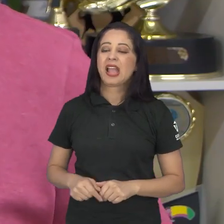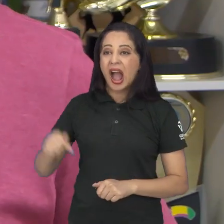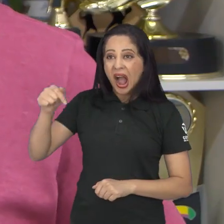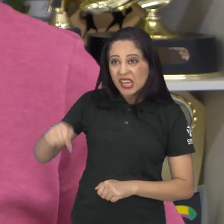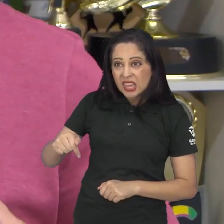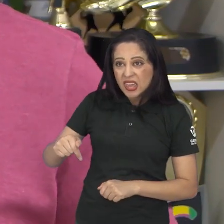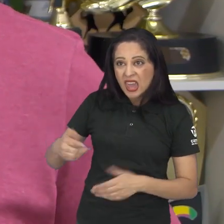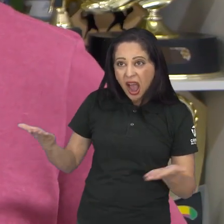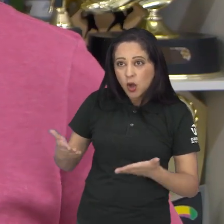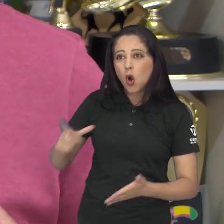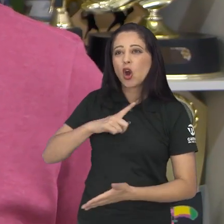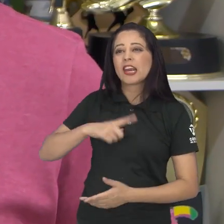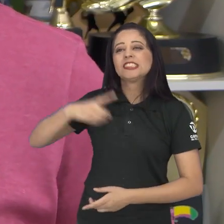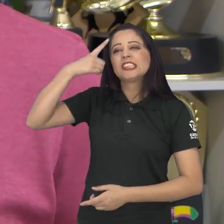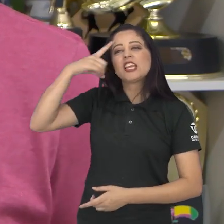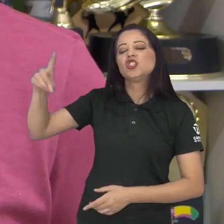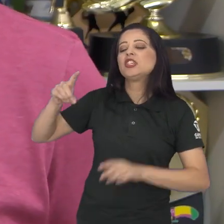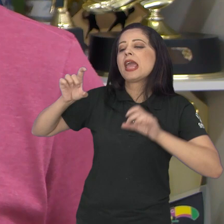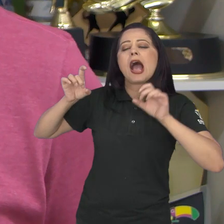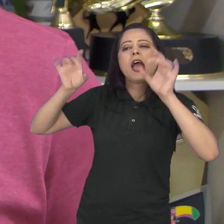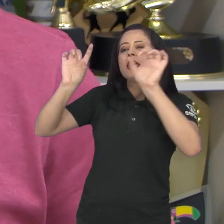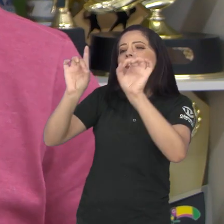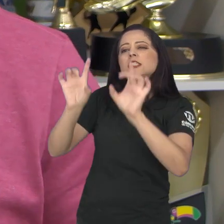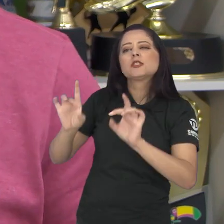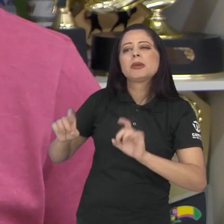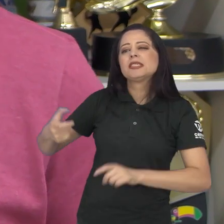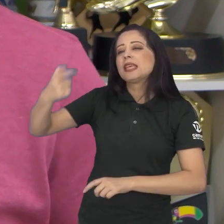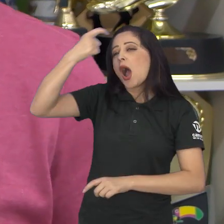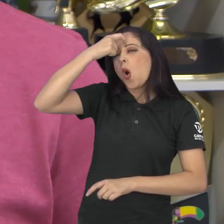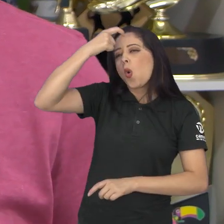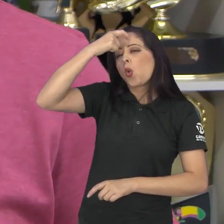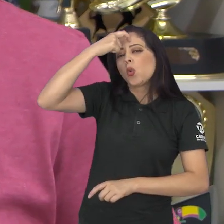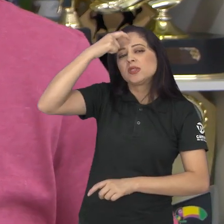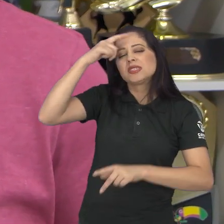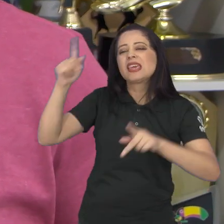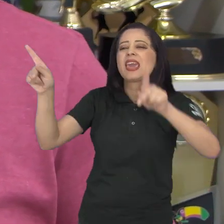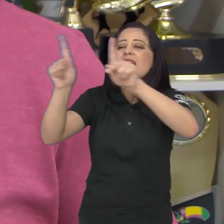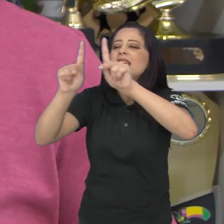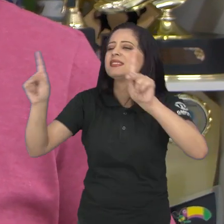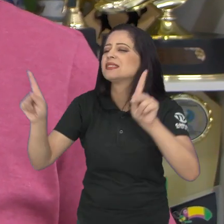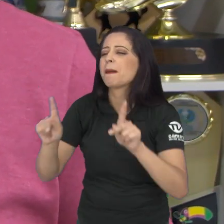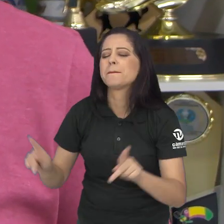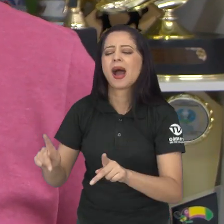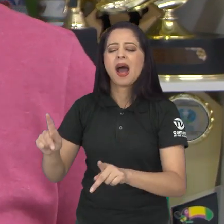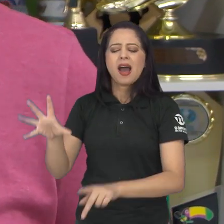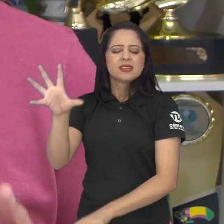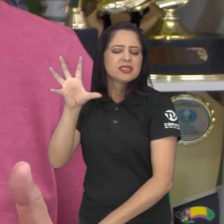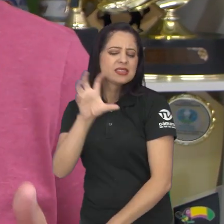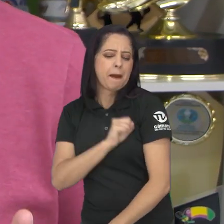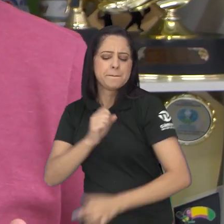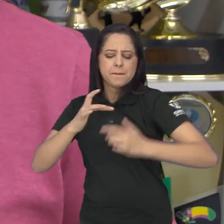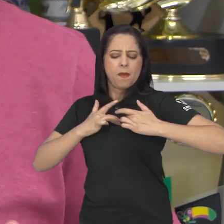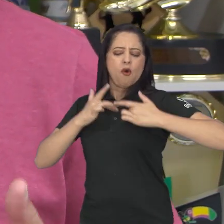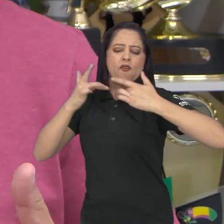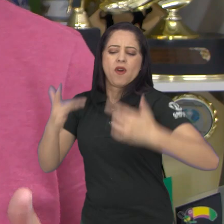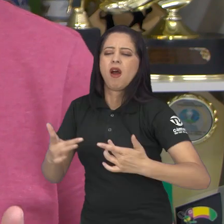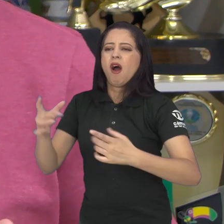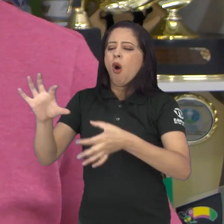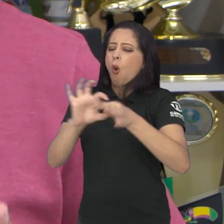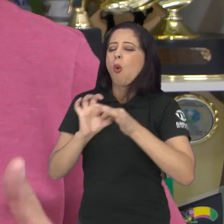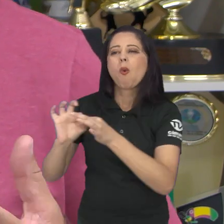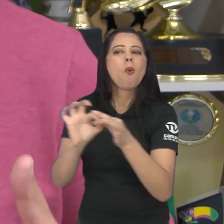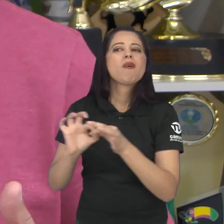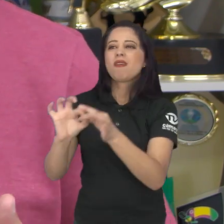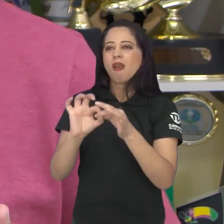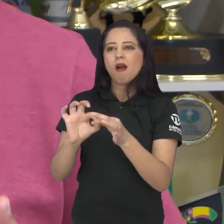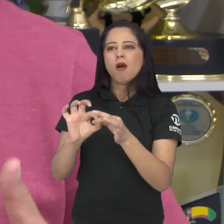Aqui nós vamos fazer um dia da paz, vamos fazer um dia de conscientização, da importância de levar a paz, a harmonia,